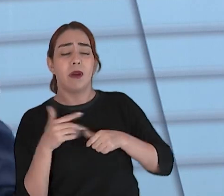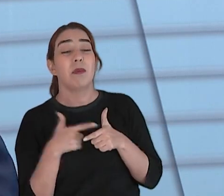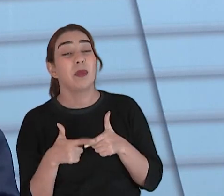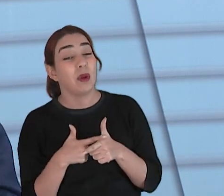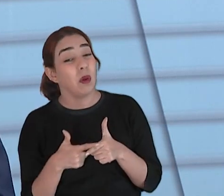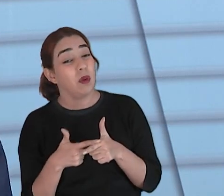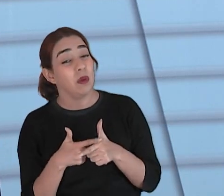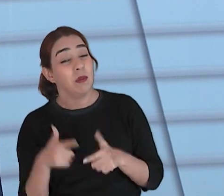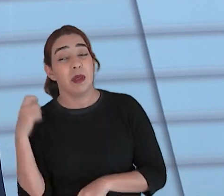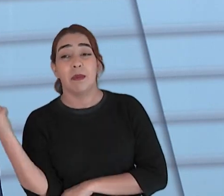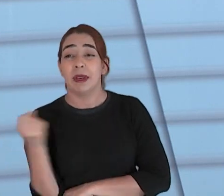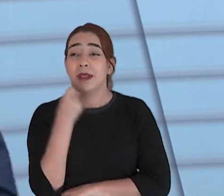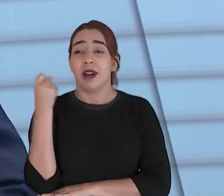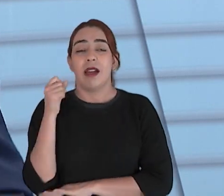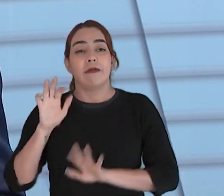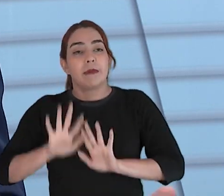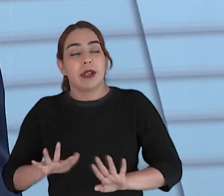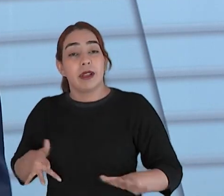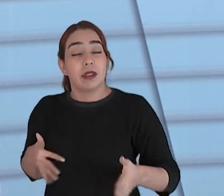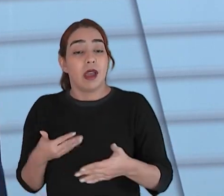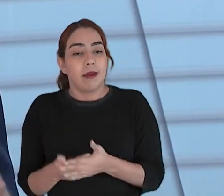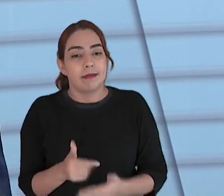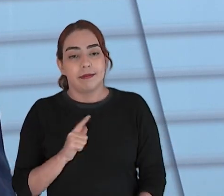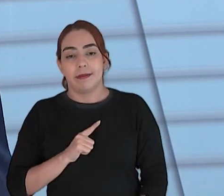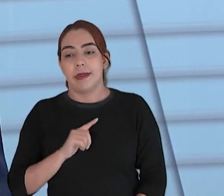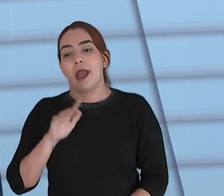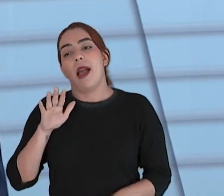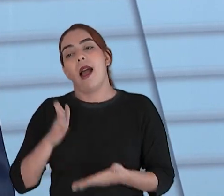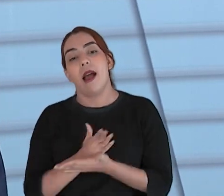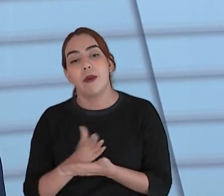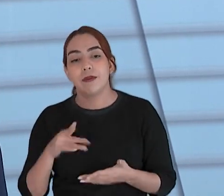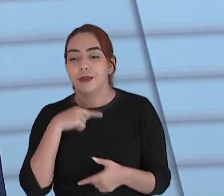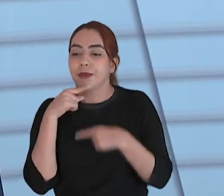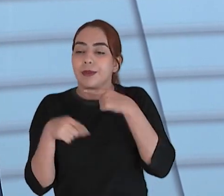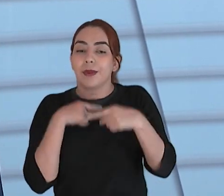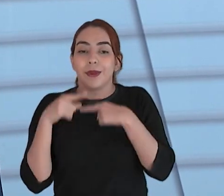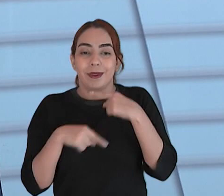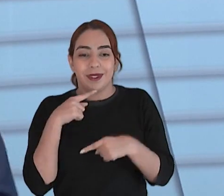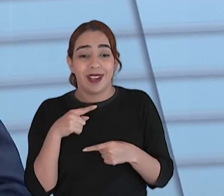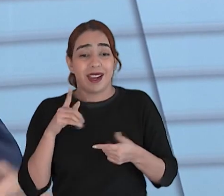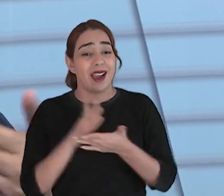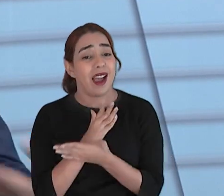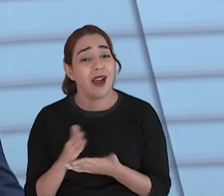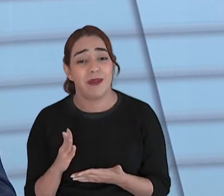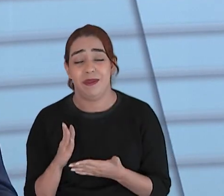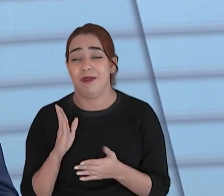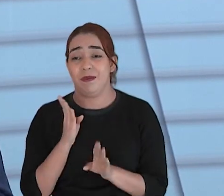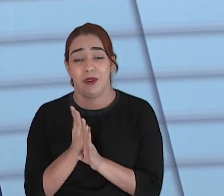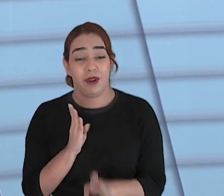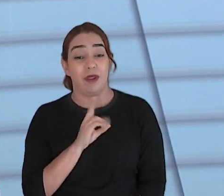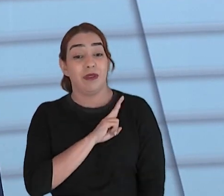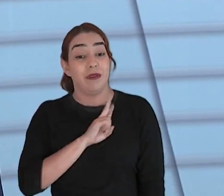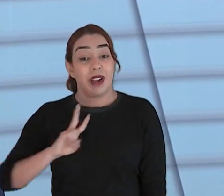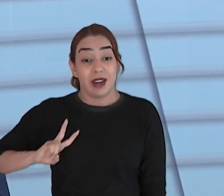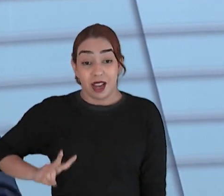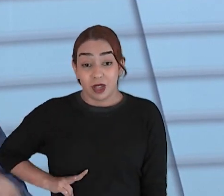demais, como ainda hoje tem, e a gente não consegue resolver, até porque o papel do parlamentar não é o papel de